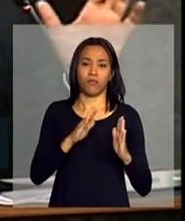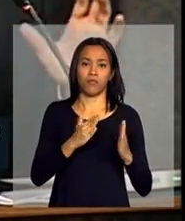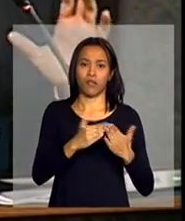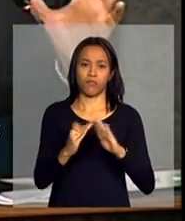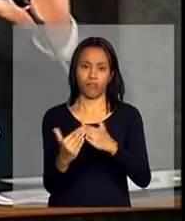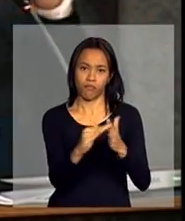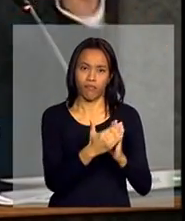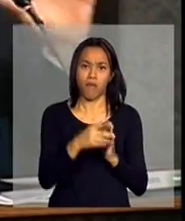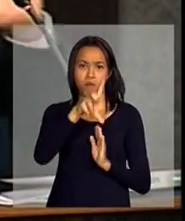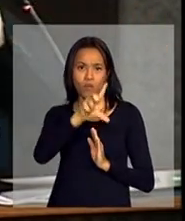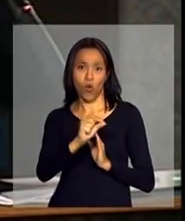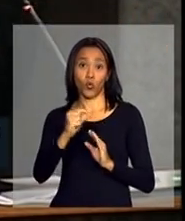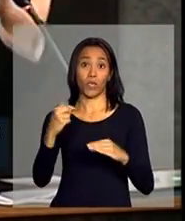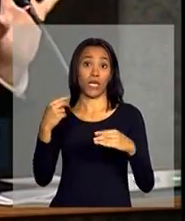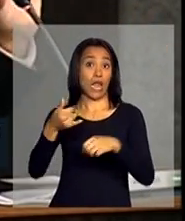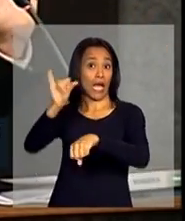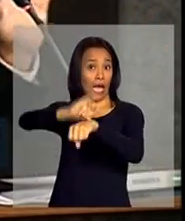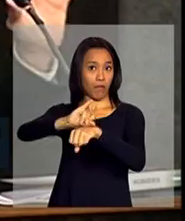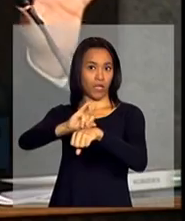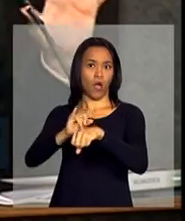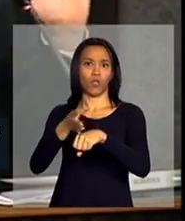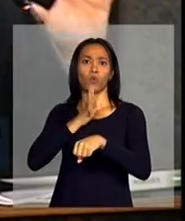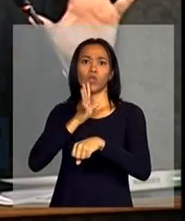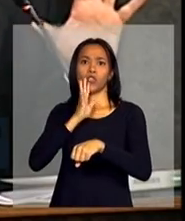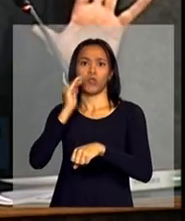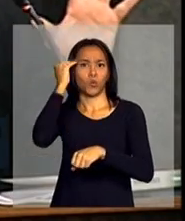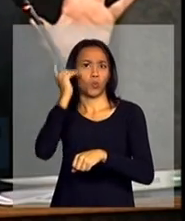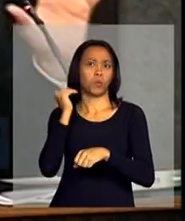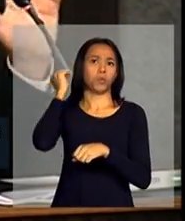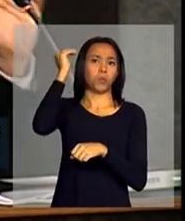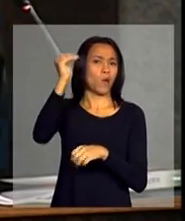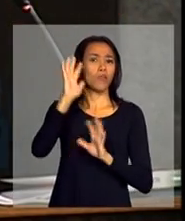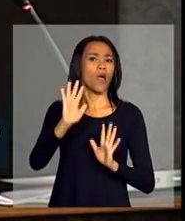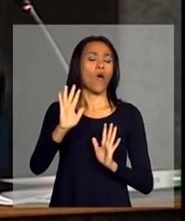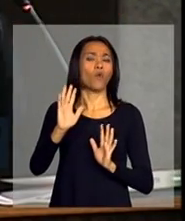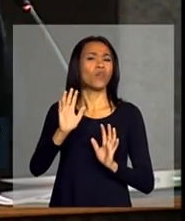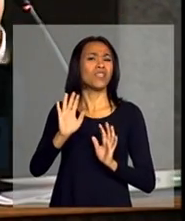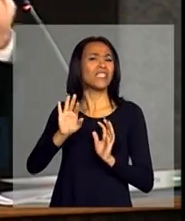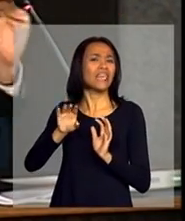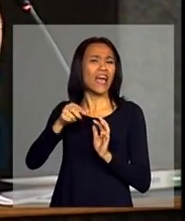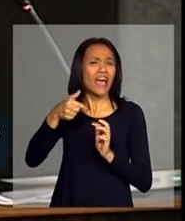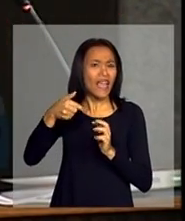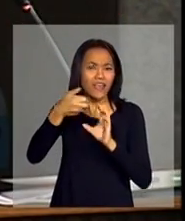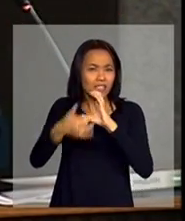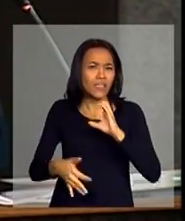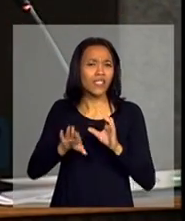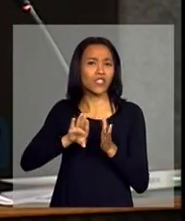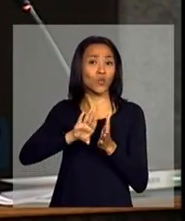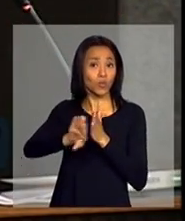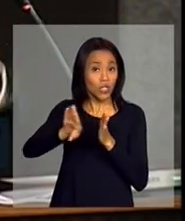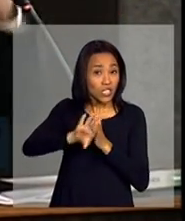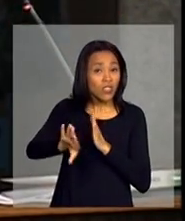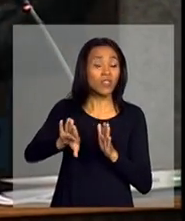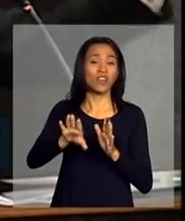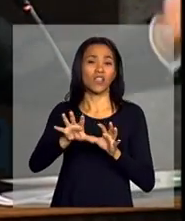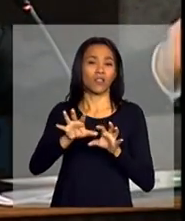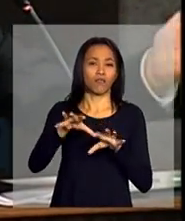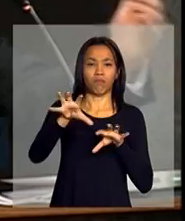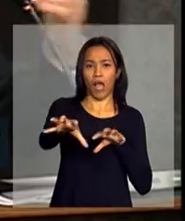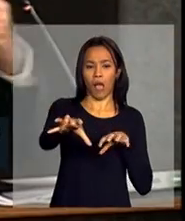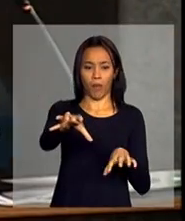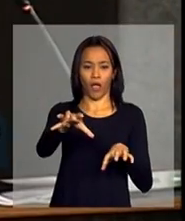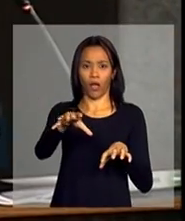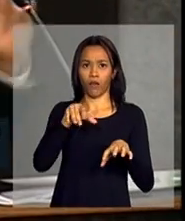capitais. Não, eu estou controlando por isso. Então, eu estou isolando o efeito educação do efeito geográfico, o efeito de